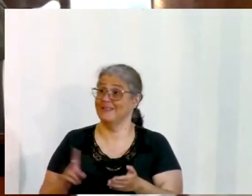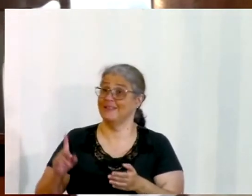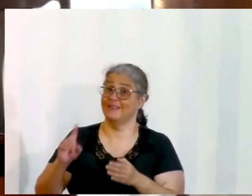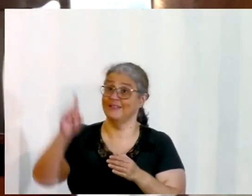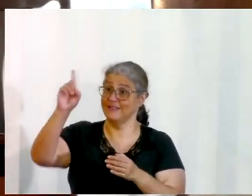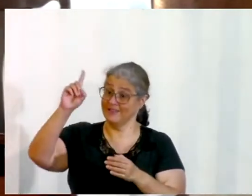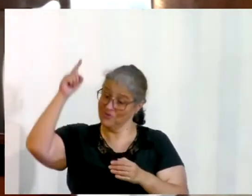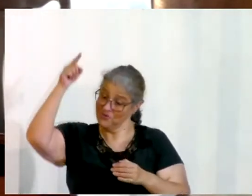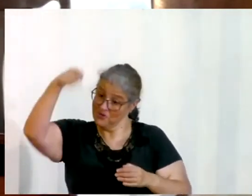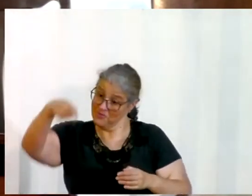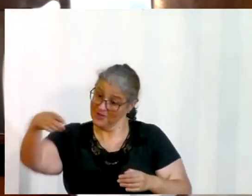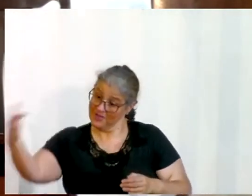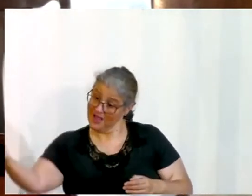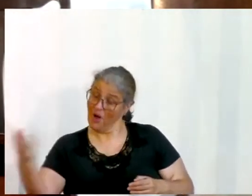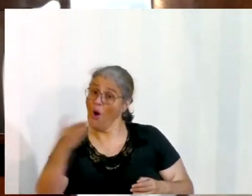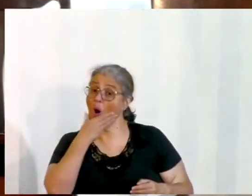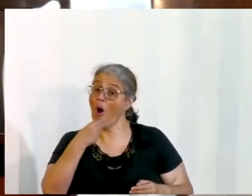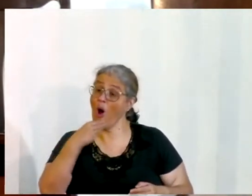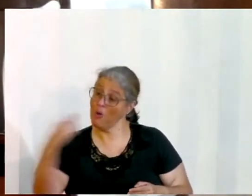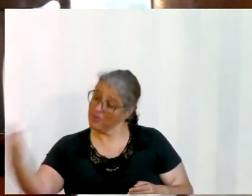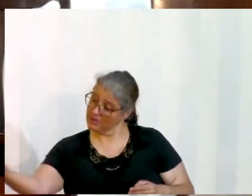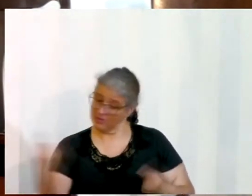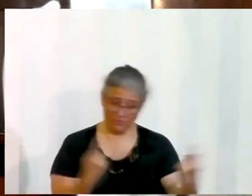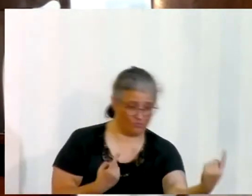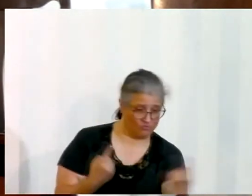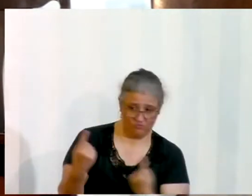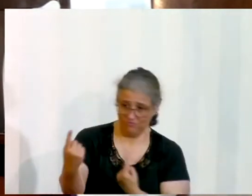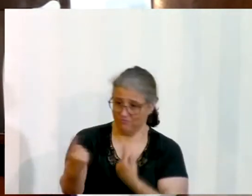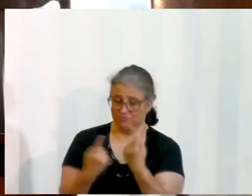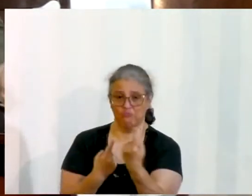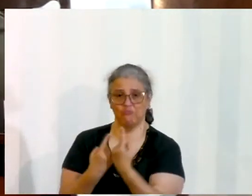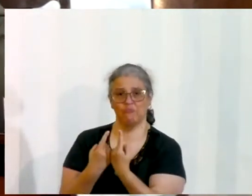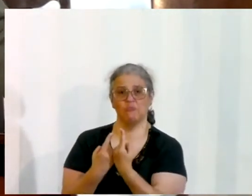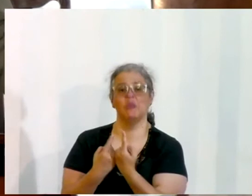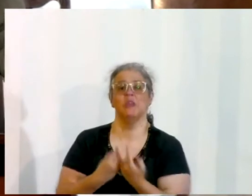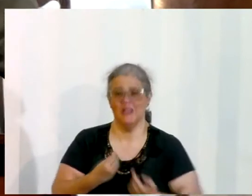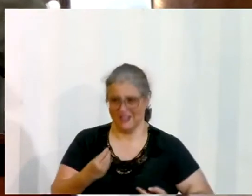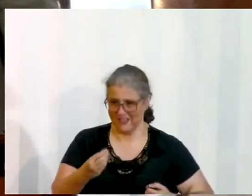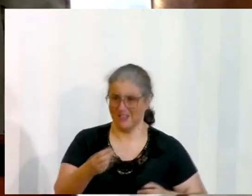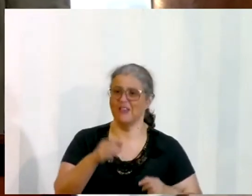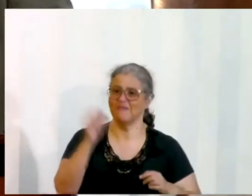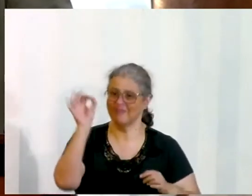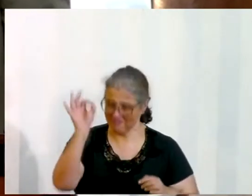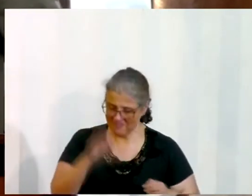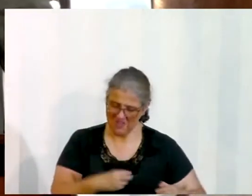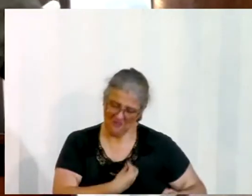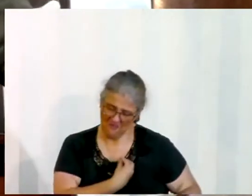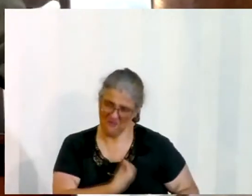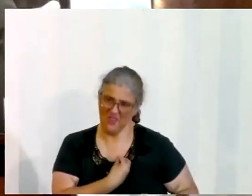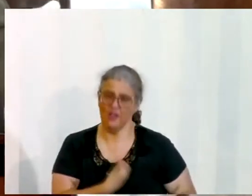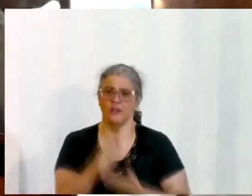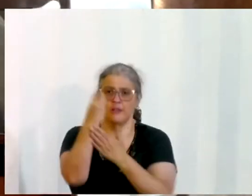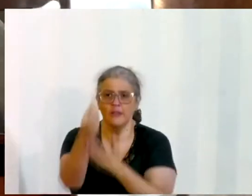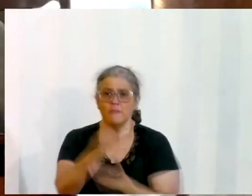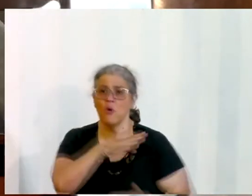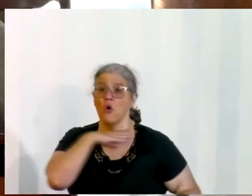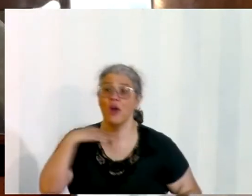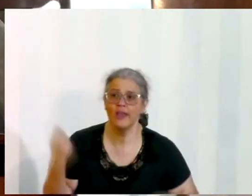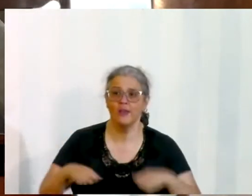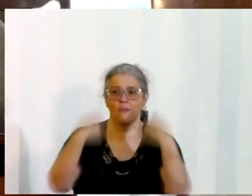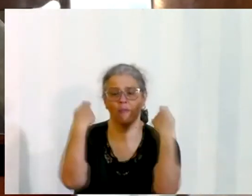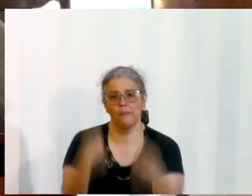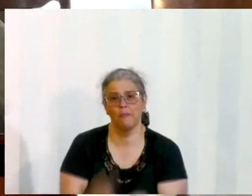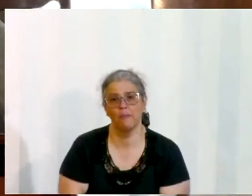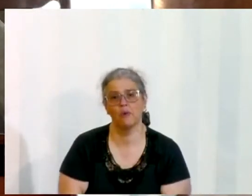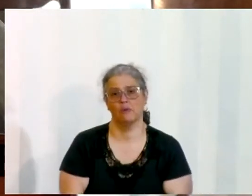não se conformaram com aquilo, homens que literalmente deram a vida pelo regresso da igreja, o objetivo daqueles irmãos do